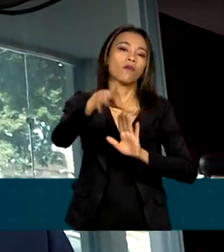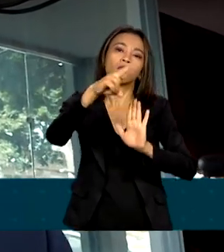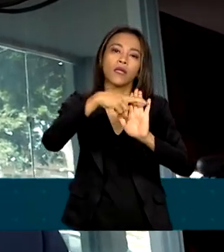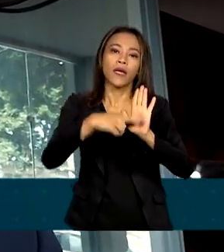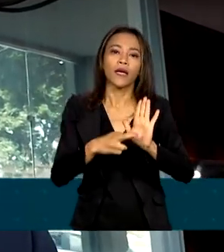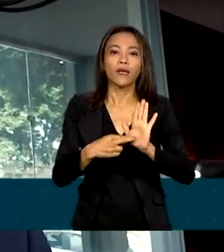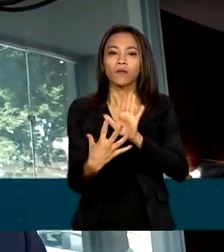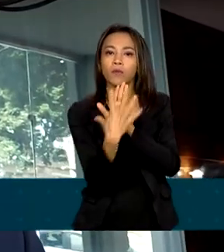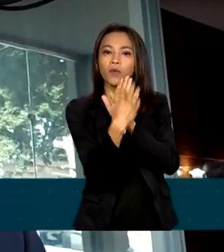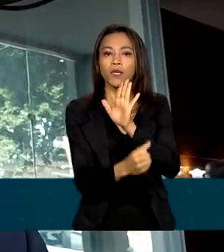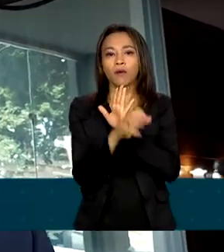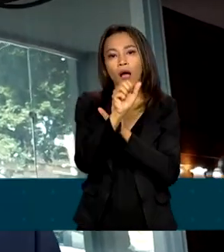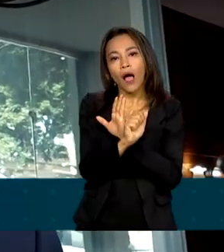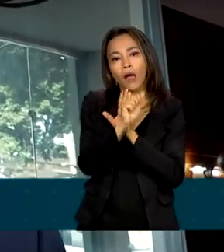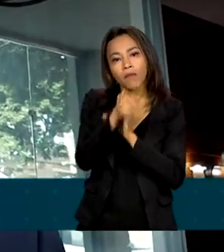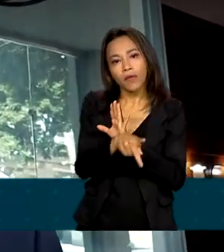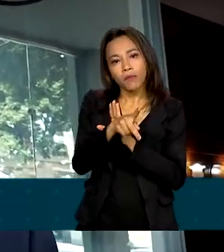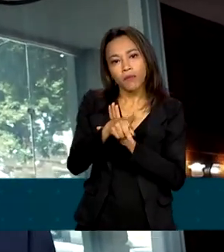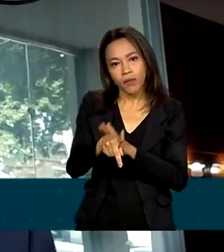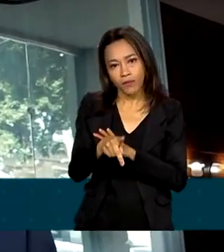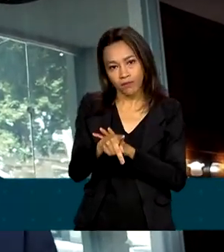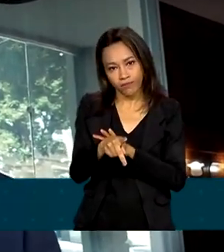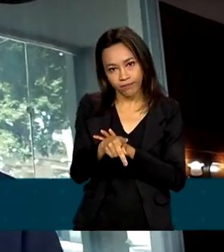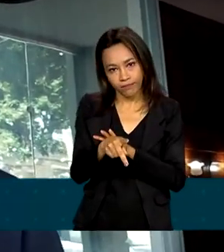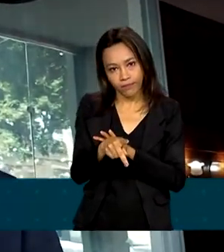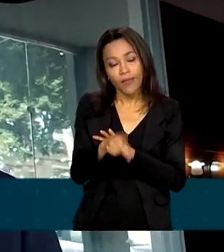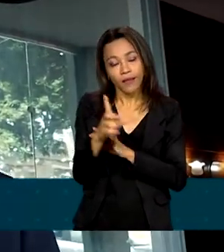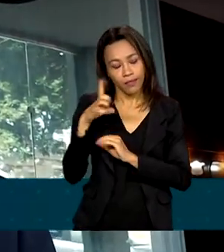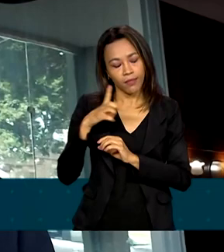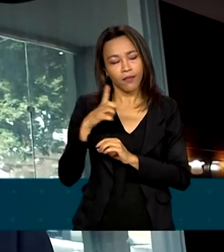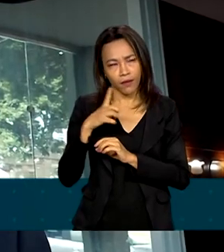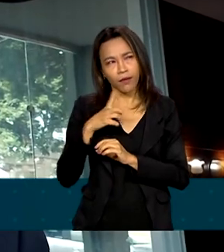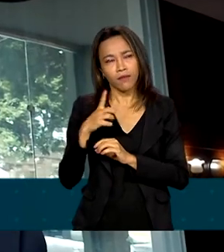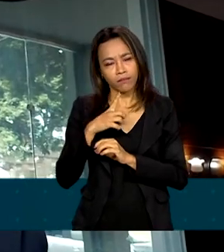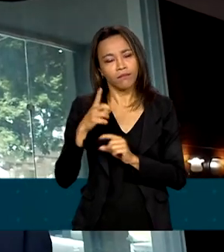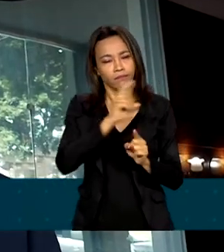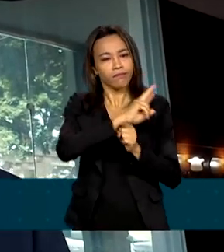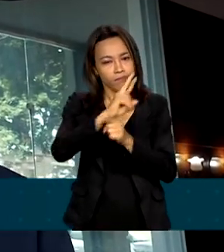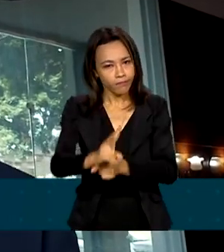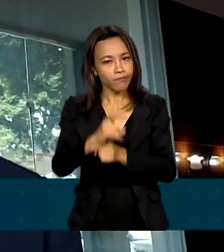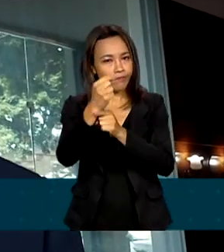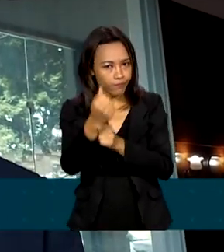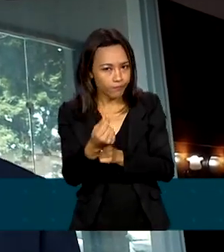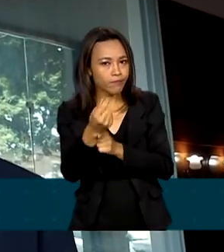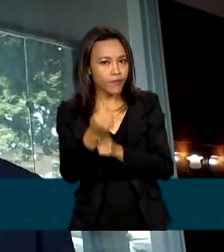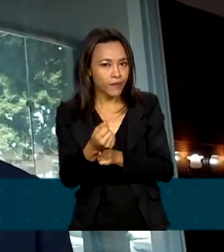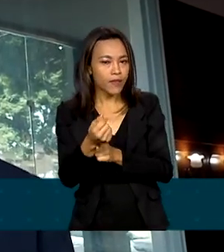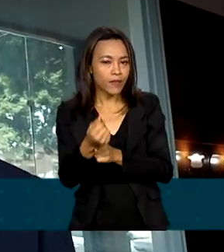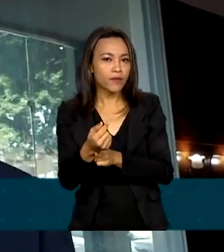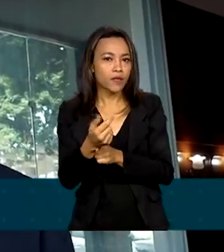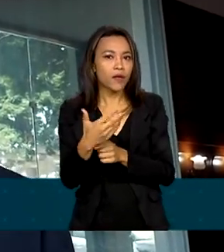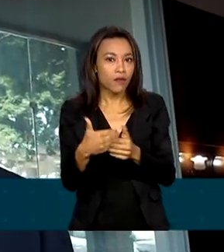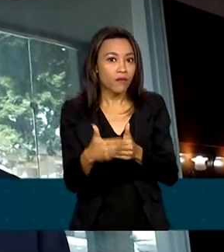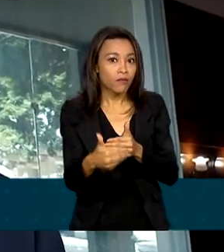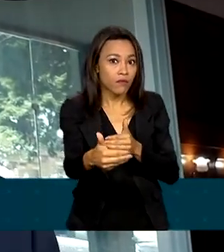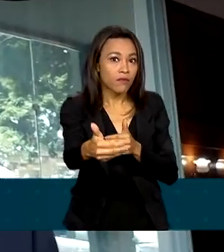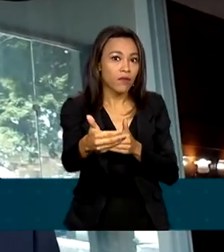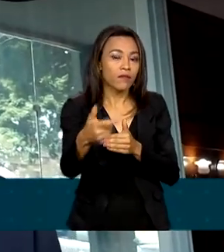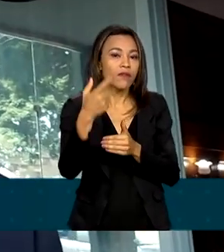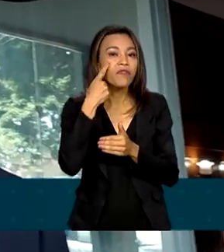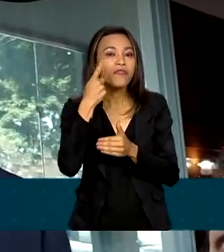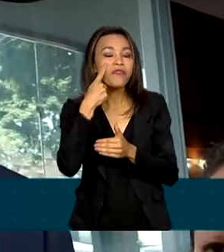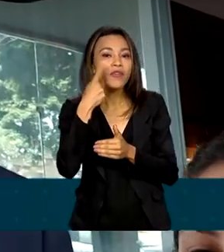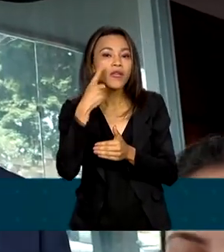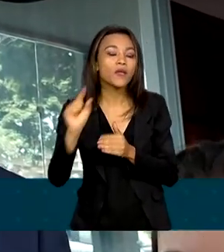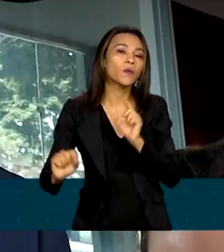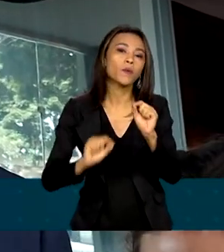PPP, que é uma espécie de... tem a ver com crédito também, porque o Tesouro Nacional vai entrar com aval